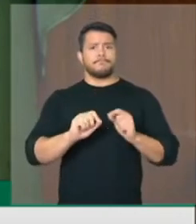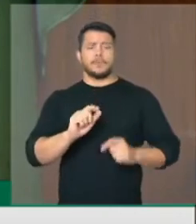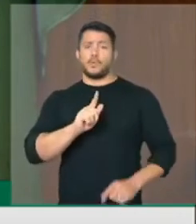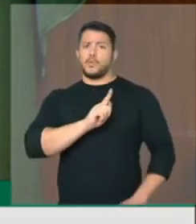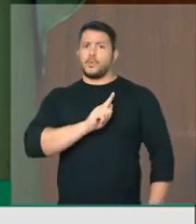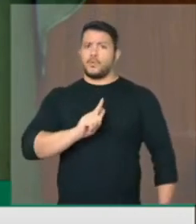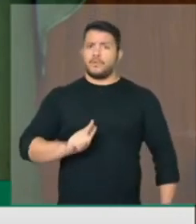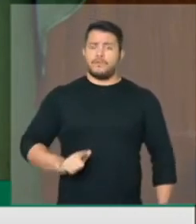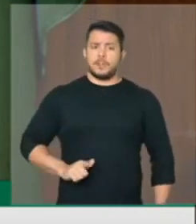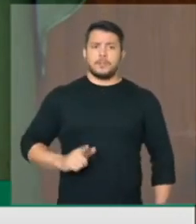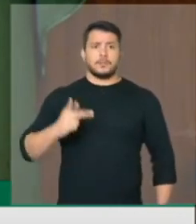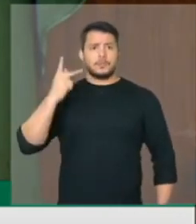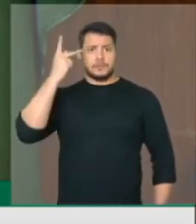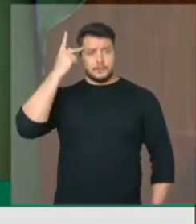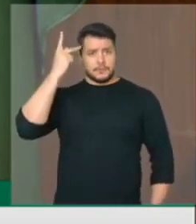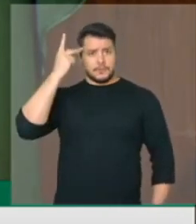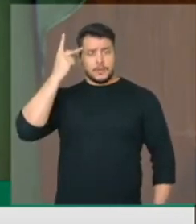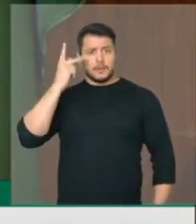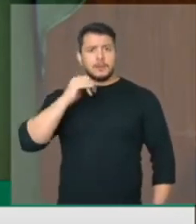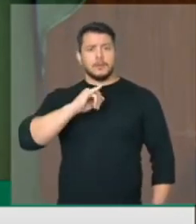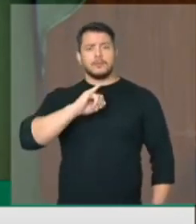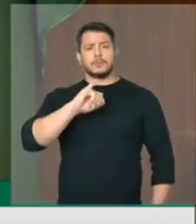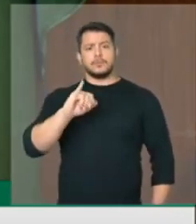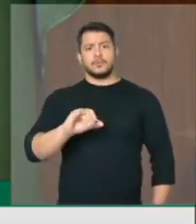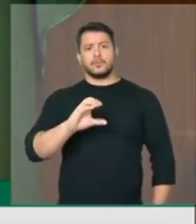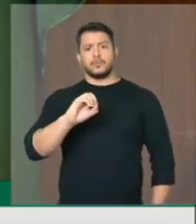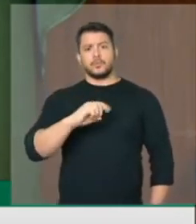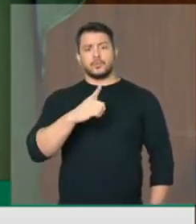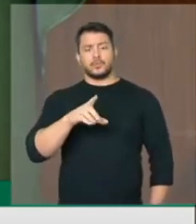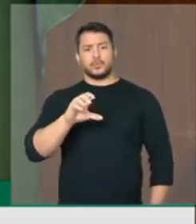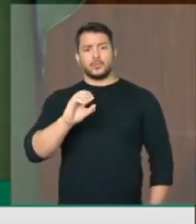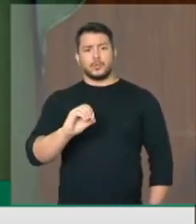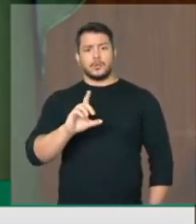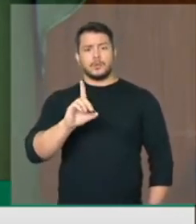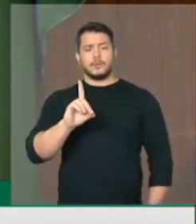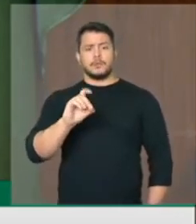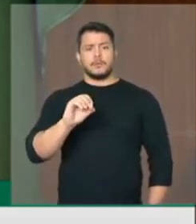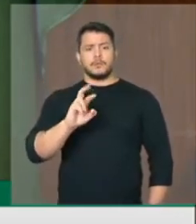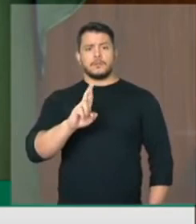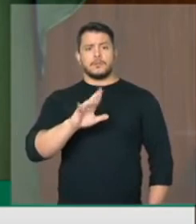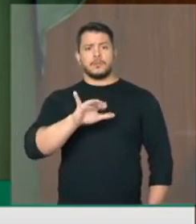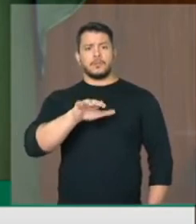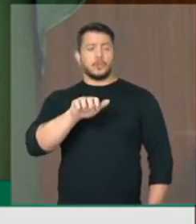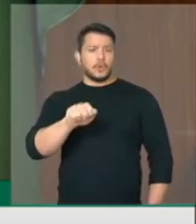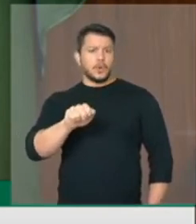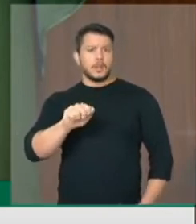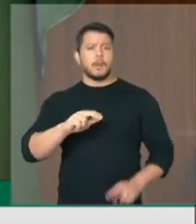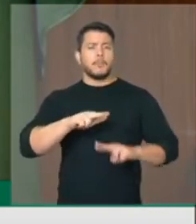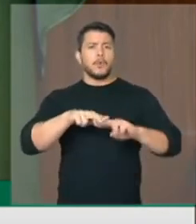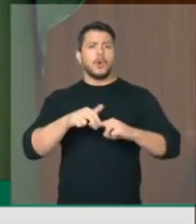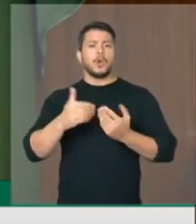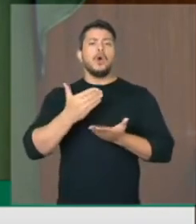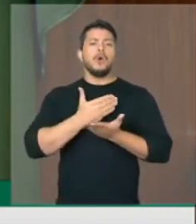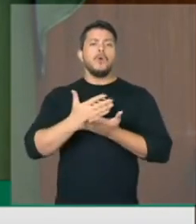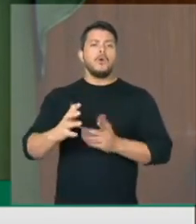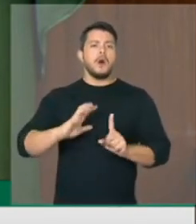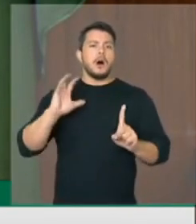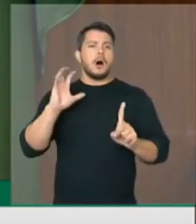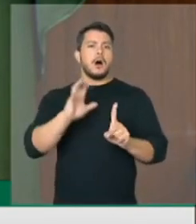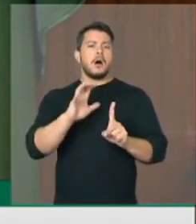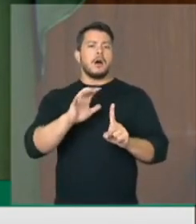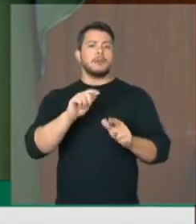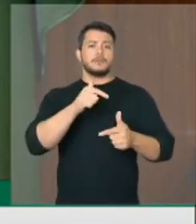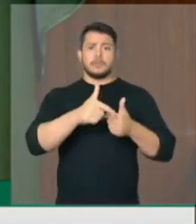São Paulo, João Dória, que resolveu perseguir a categoria dos trabalhadores